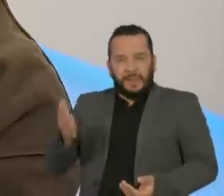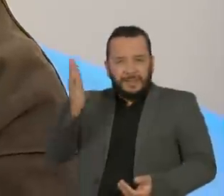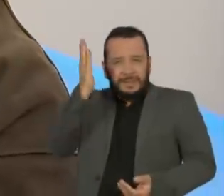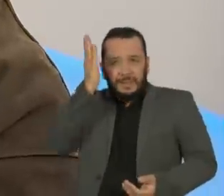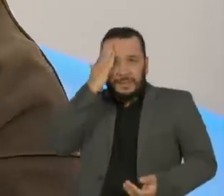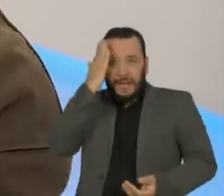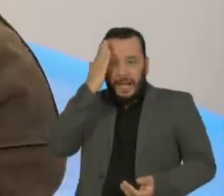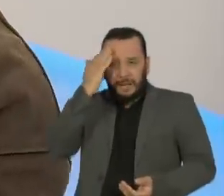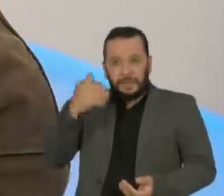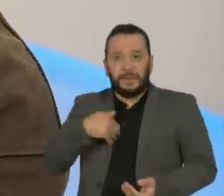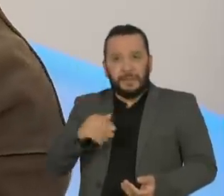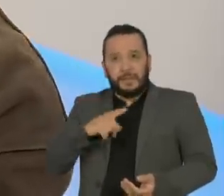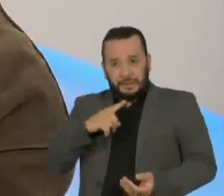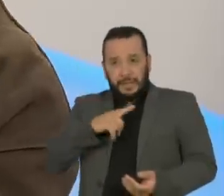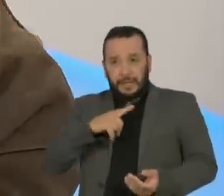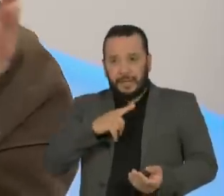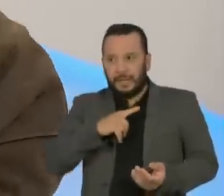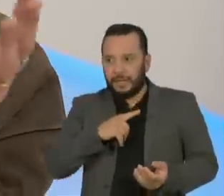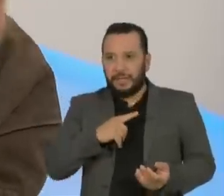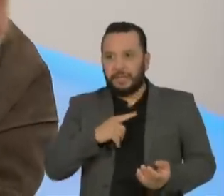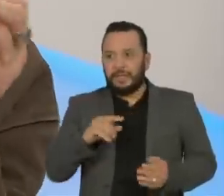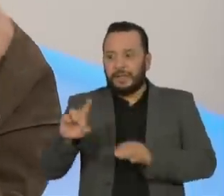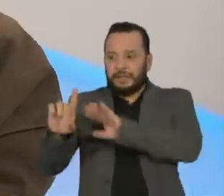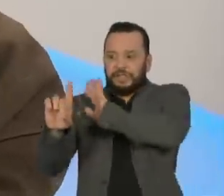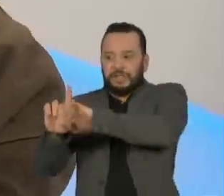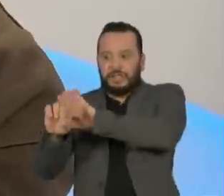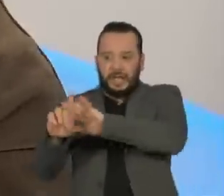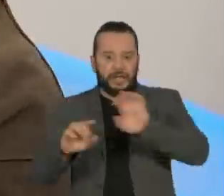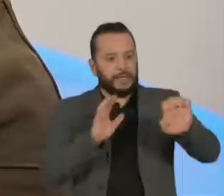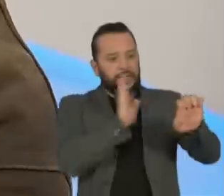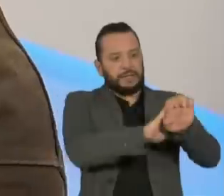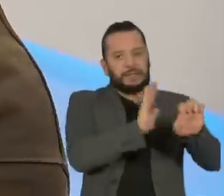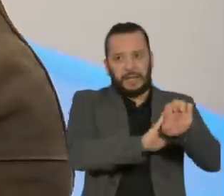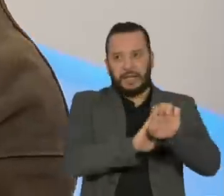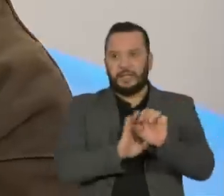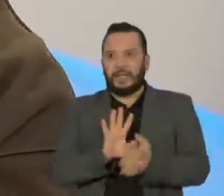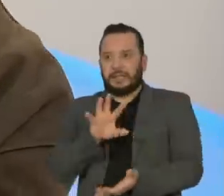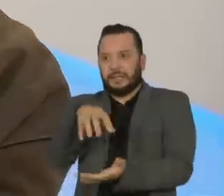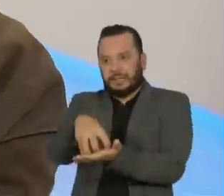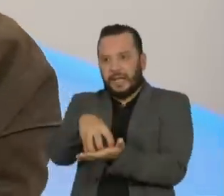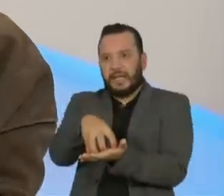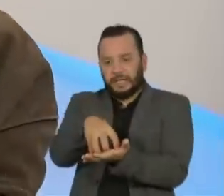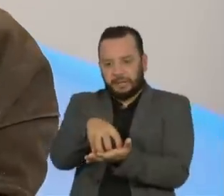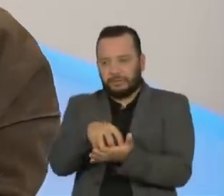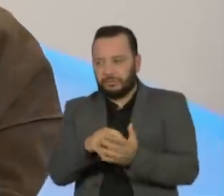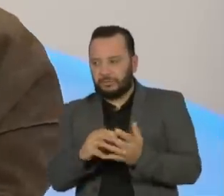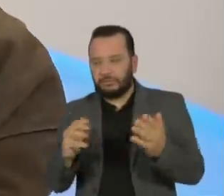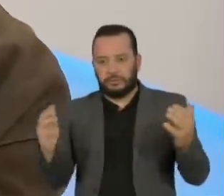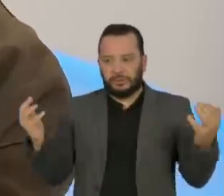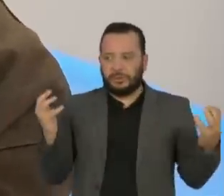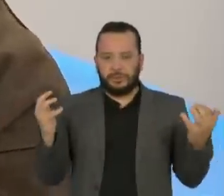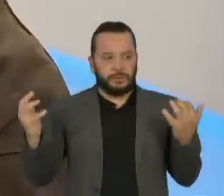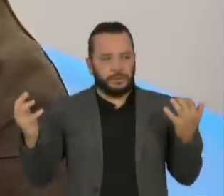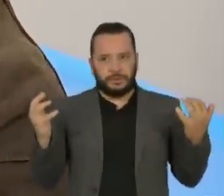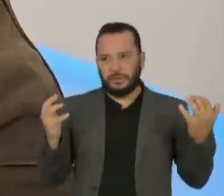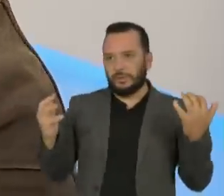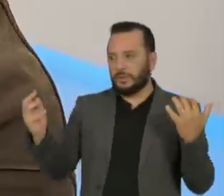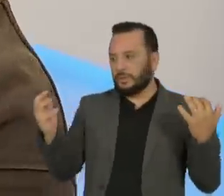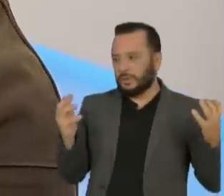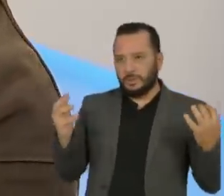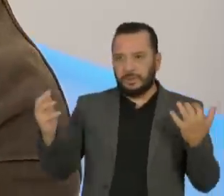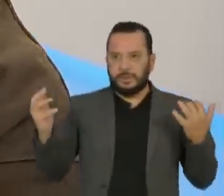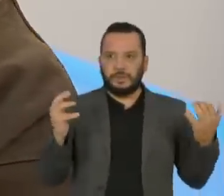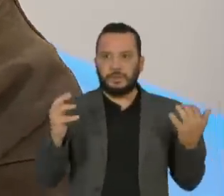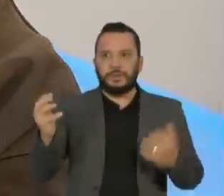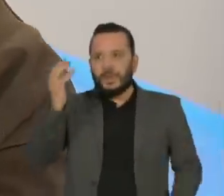prensada e muito oprimida por dois extremos bastante beligerantes e atemorizantes mesmo. As pessoas